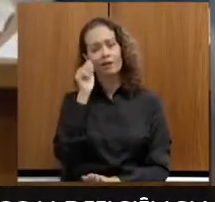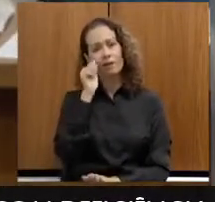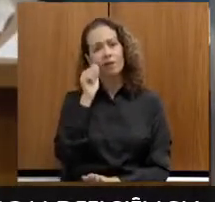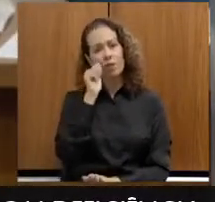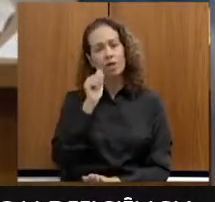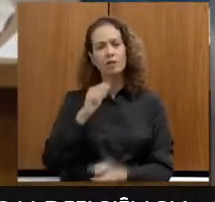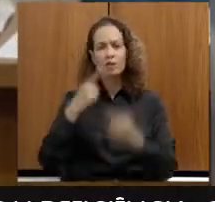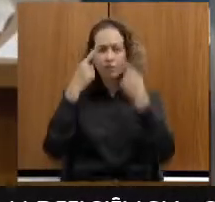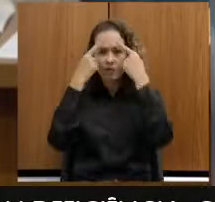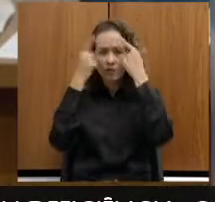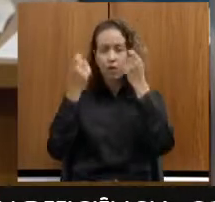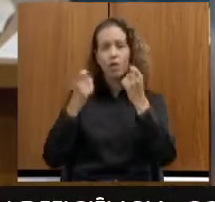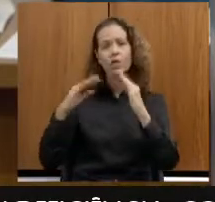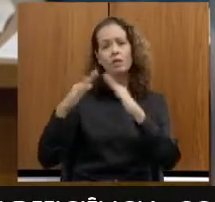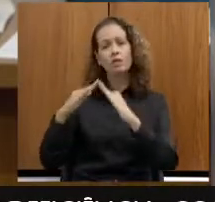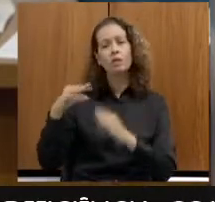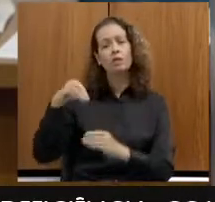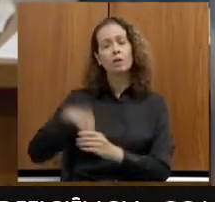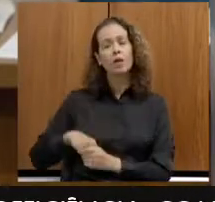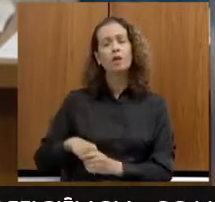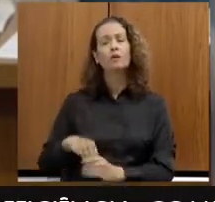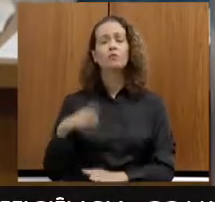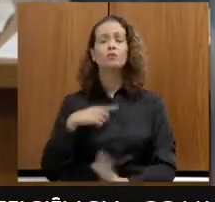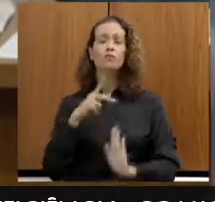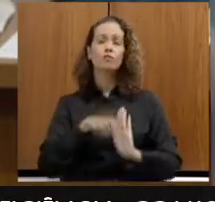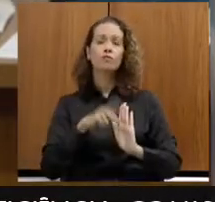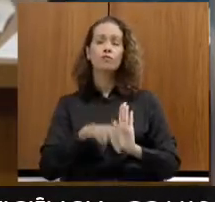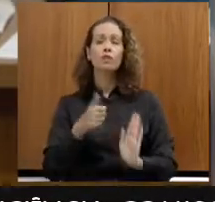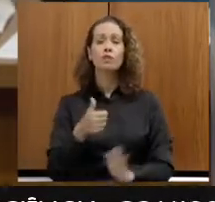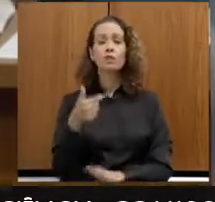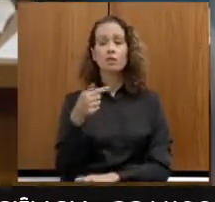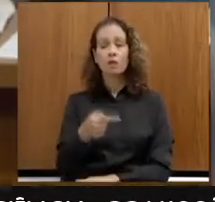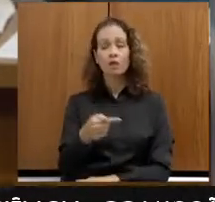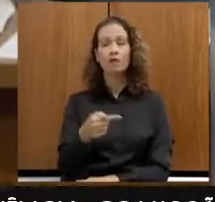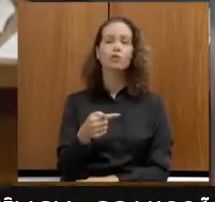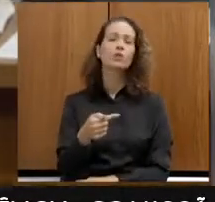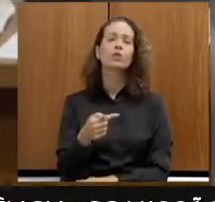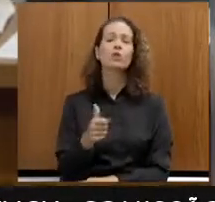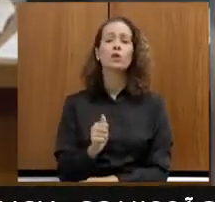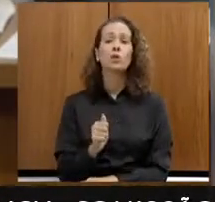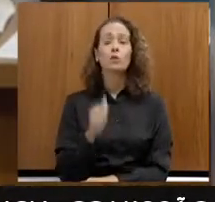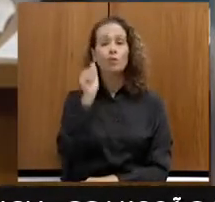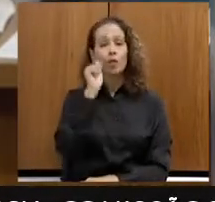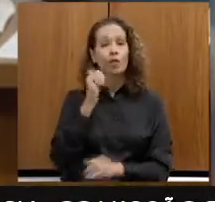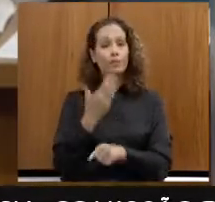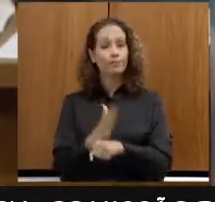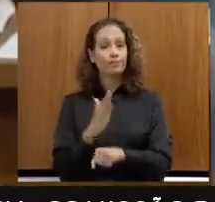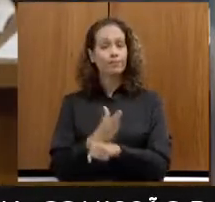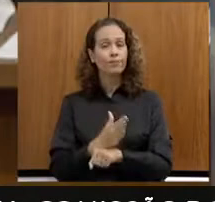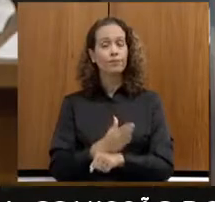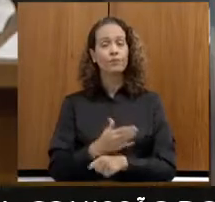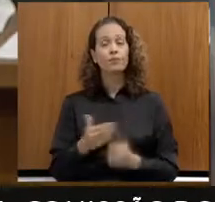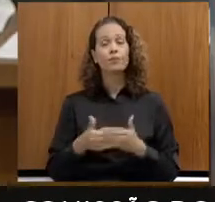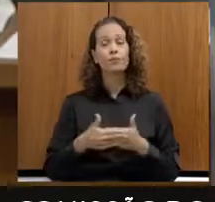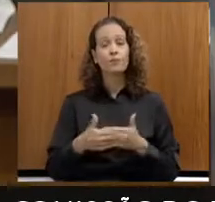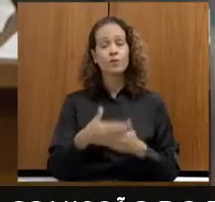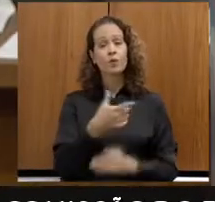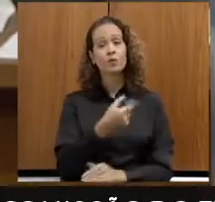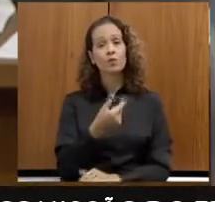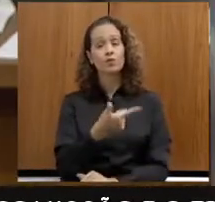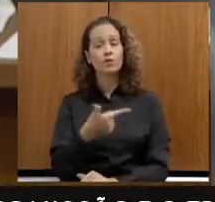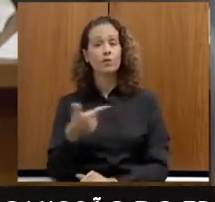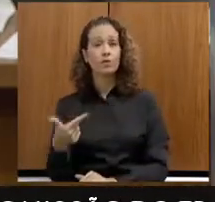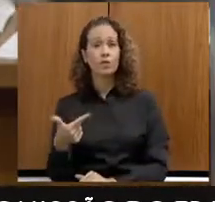Nós fizemos um piloto com 17 mulheres. E agora, a partir de 2022, nós vamos trabalhar mais